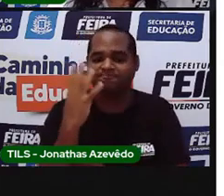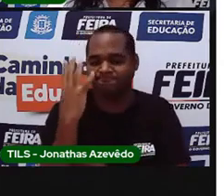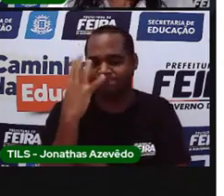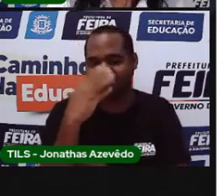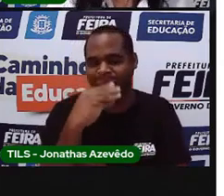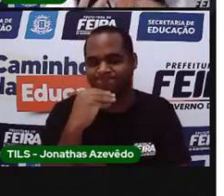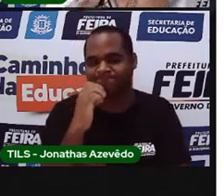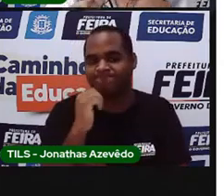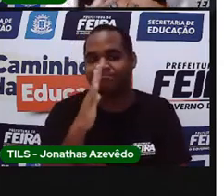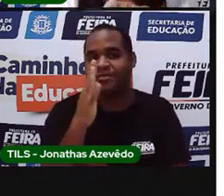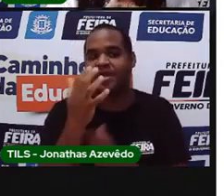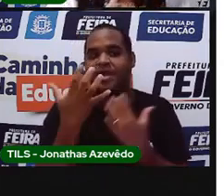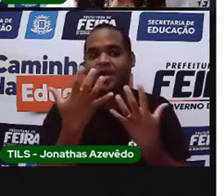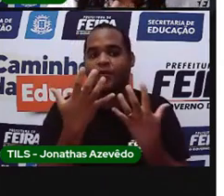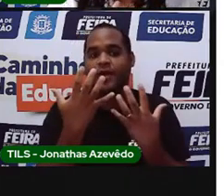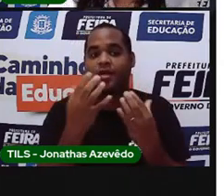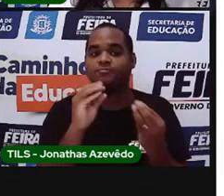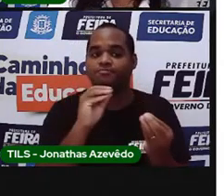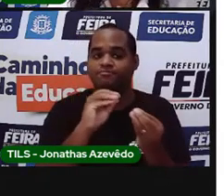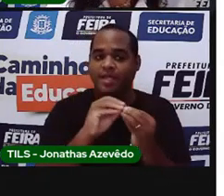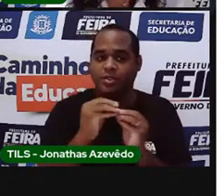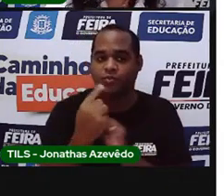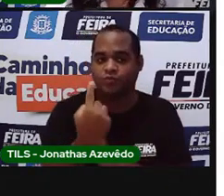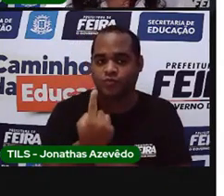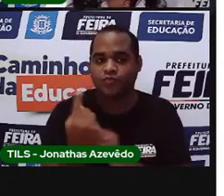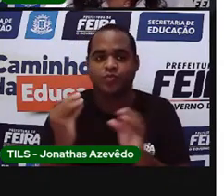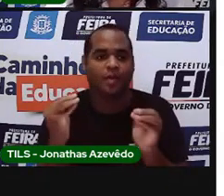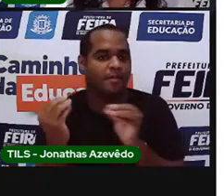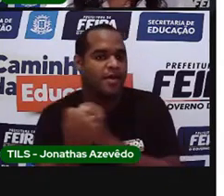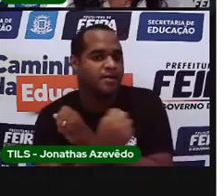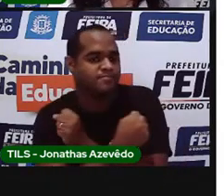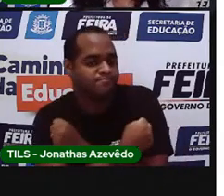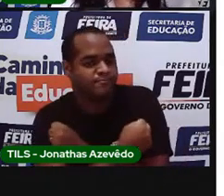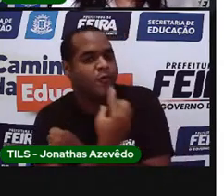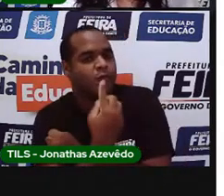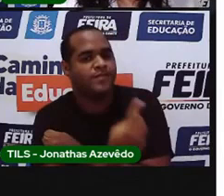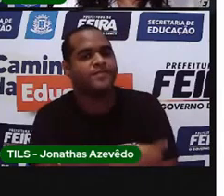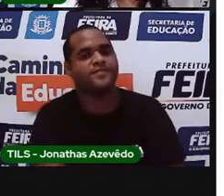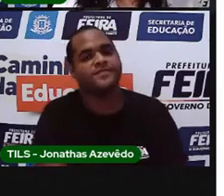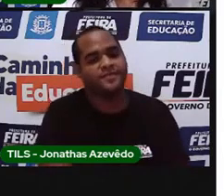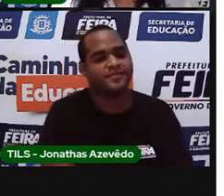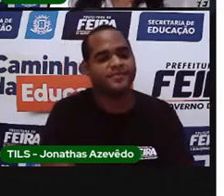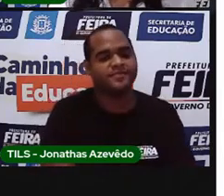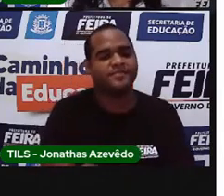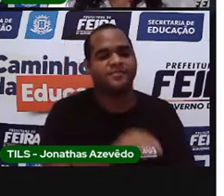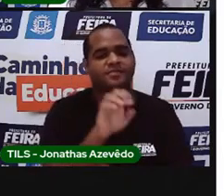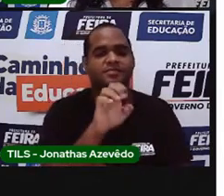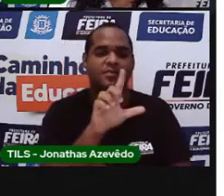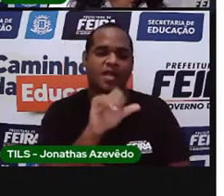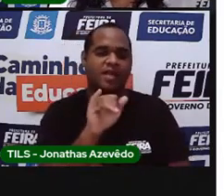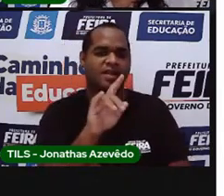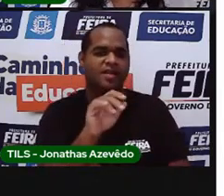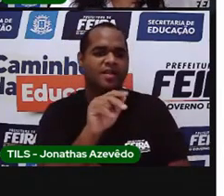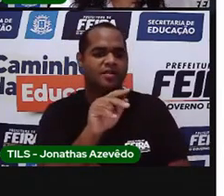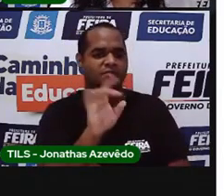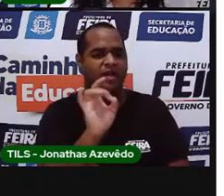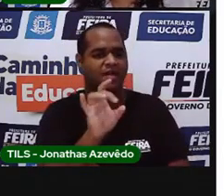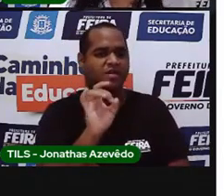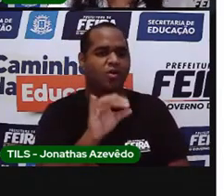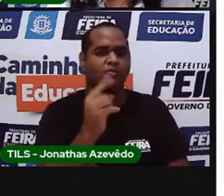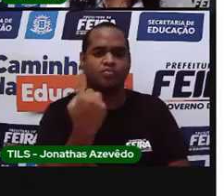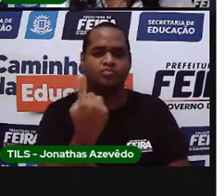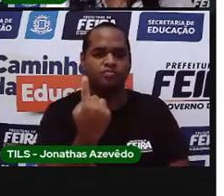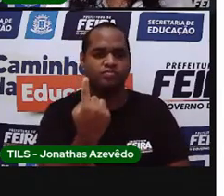bonita, eu quero um beijo e um abraço. Troelda, mas a senhora só escreveu o número